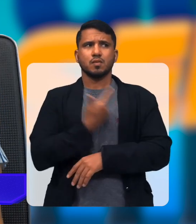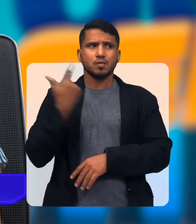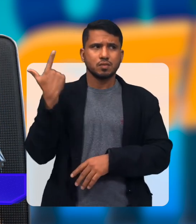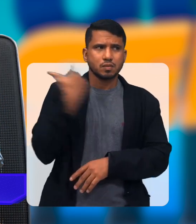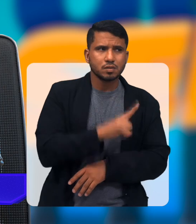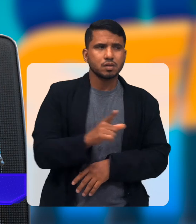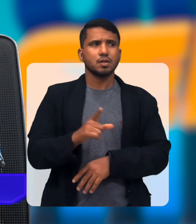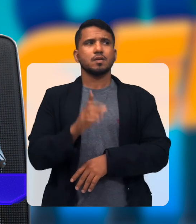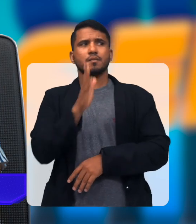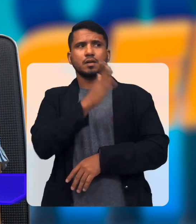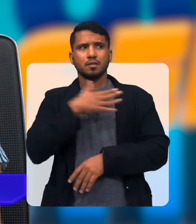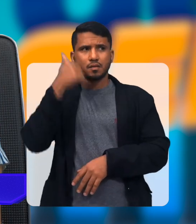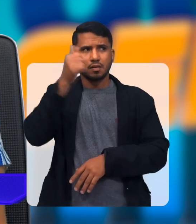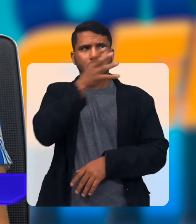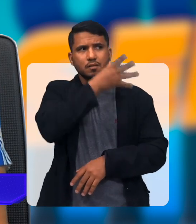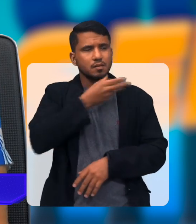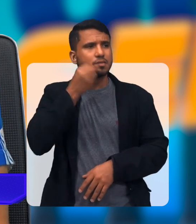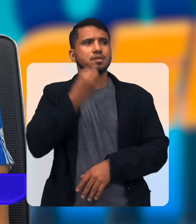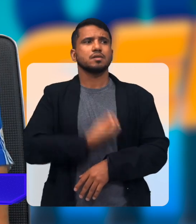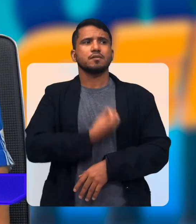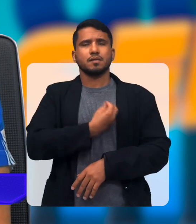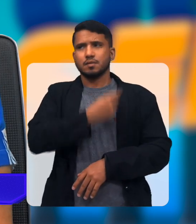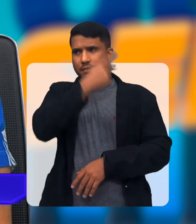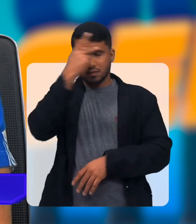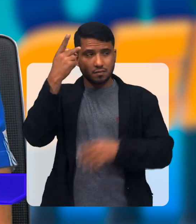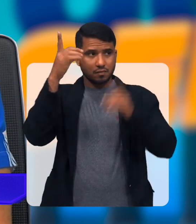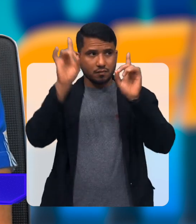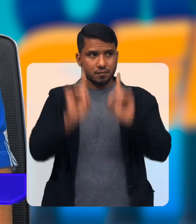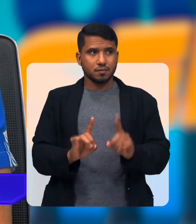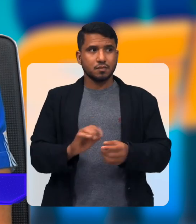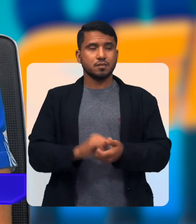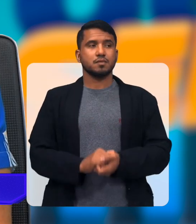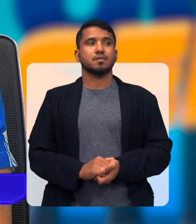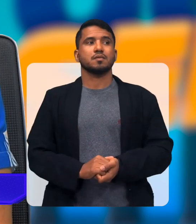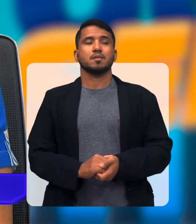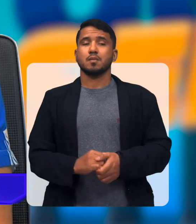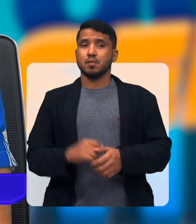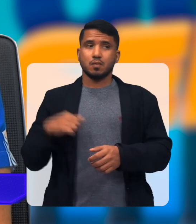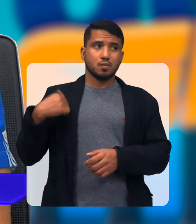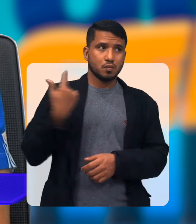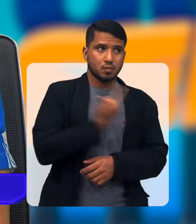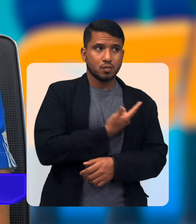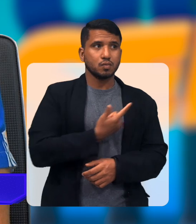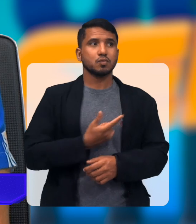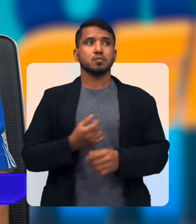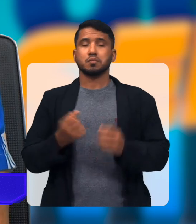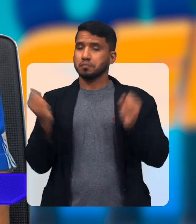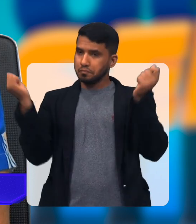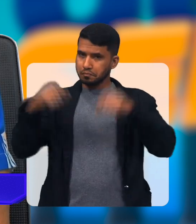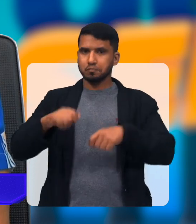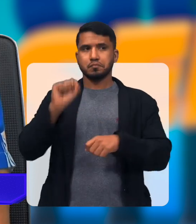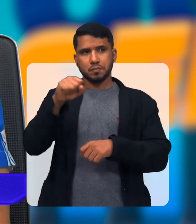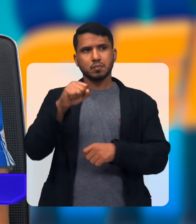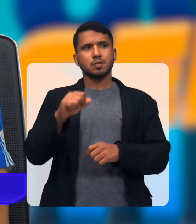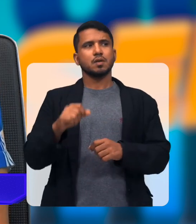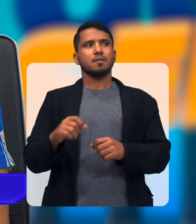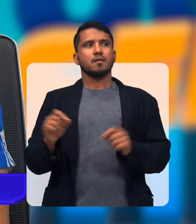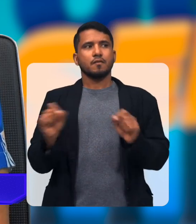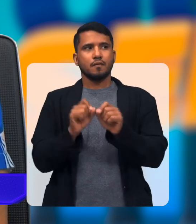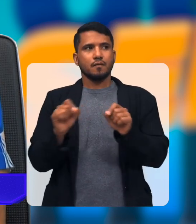estar Melhorando a qualidade De vida Da pessoa com deficiência Nós estamos aptos